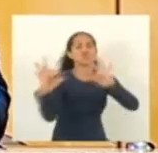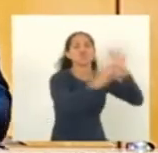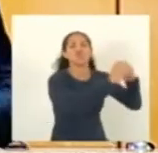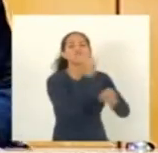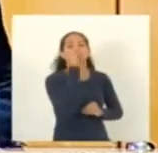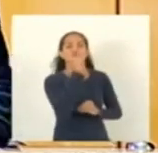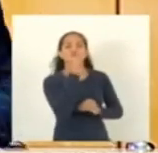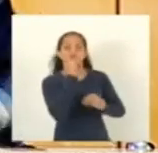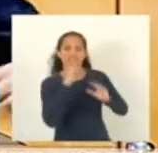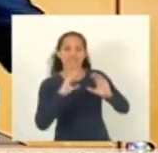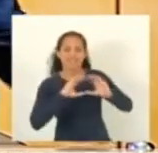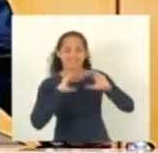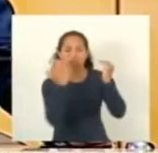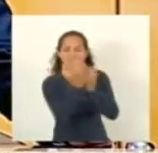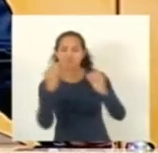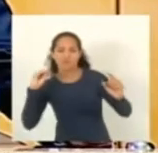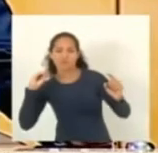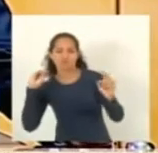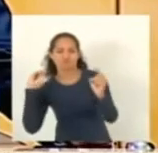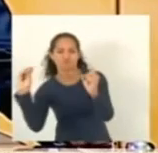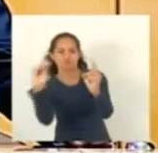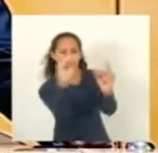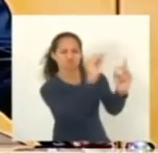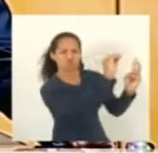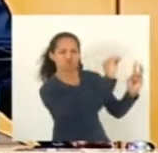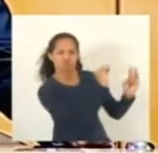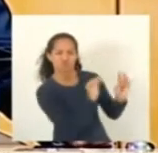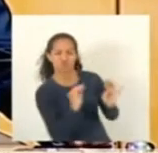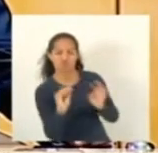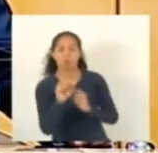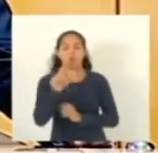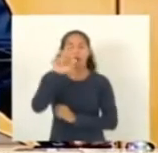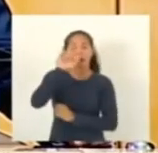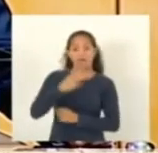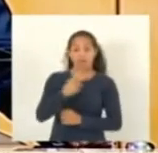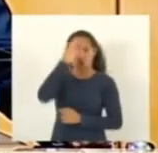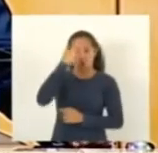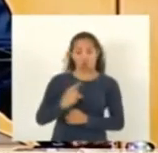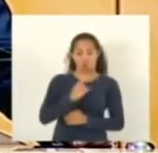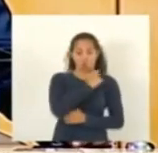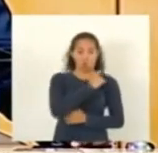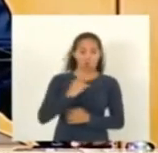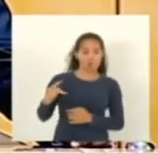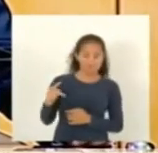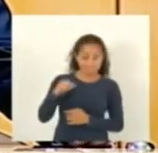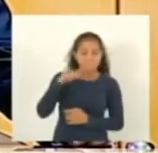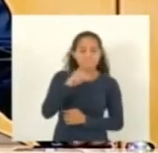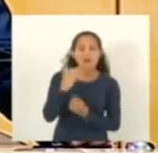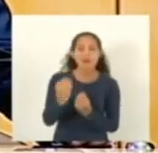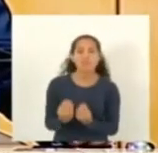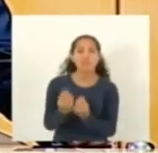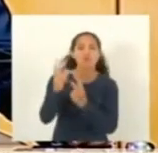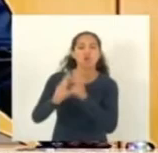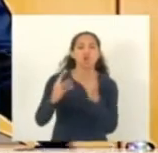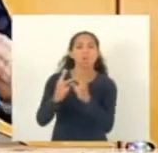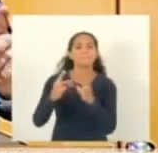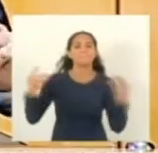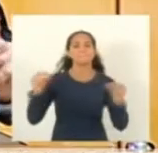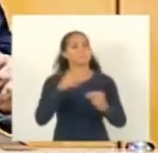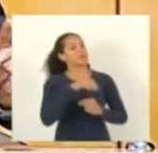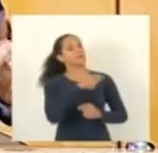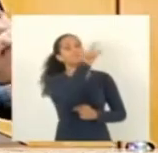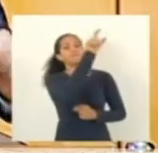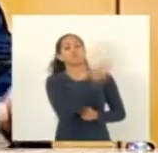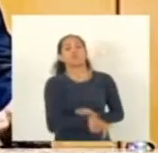vila cansado de tantos rumores o padre da pequena vila ofereceu um prêmio em moedas de ouro para a mulher que